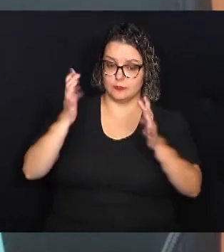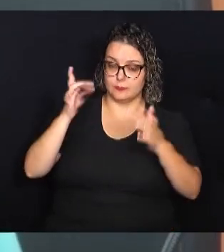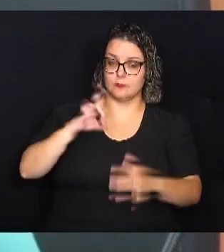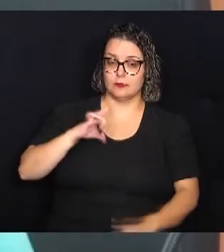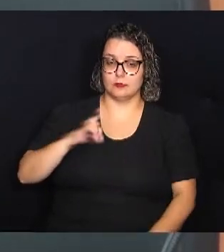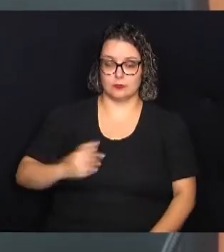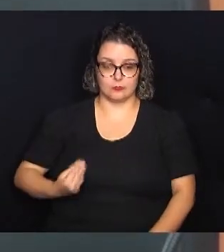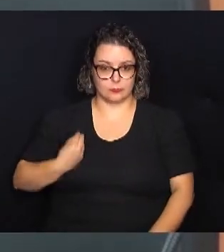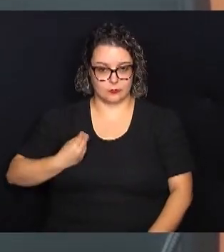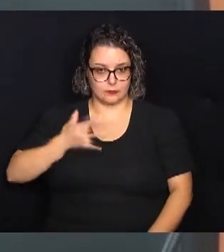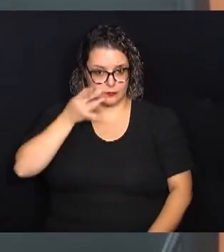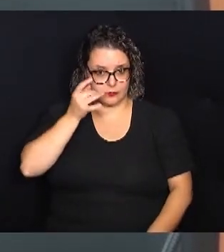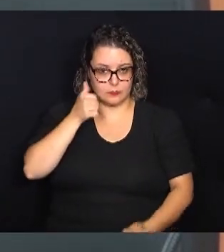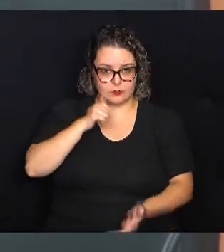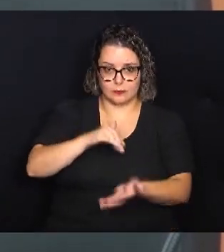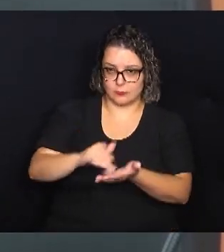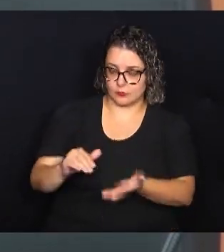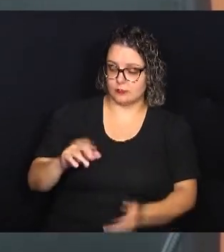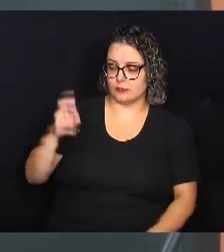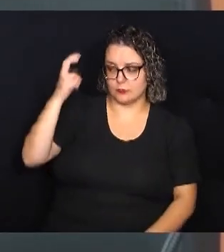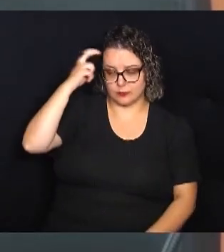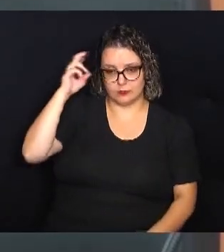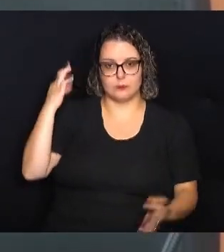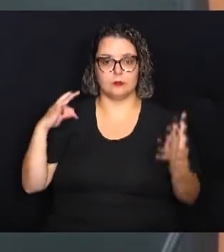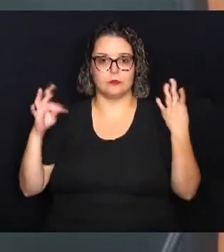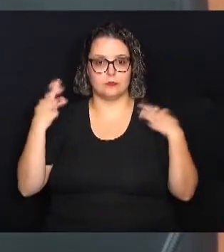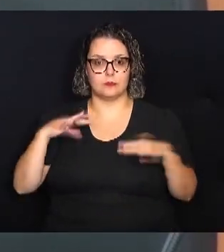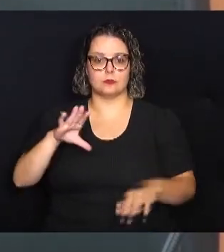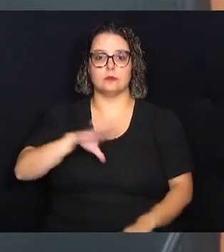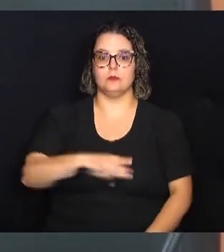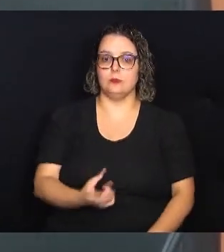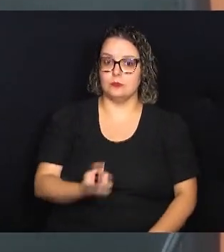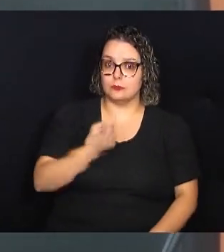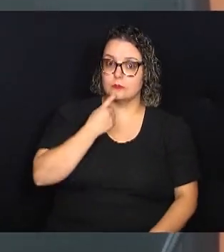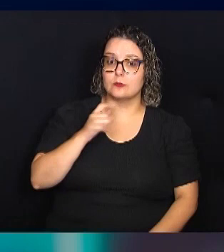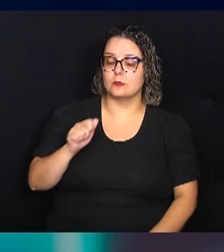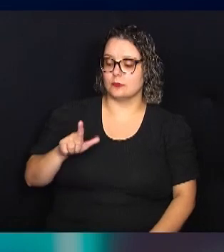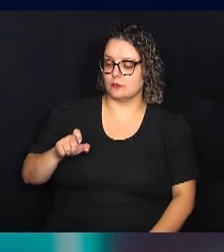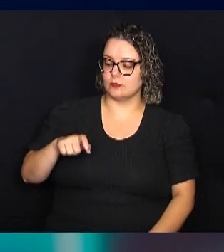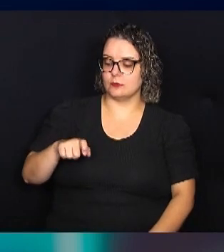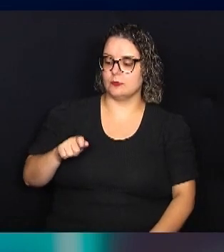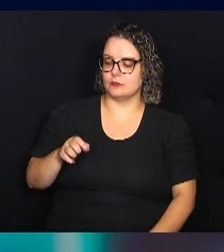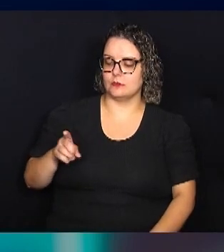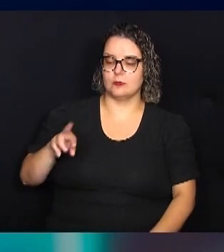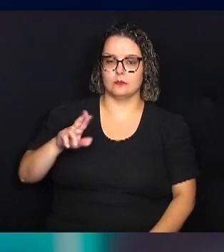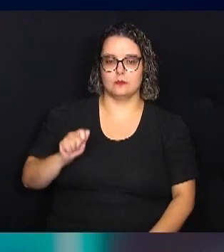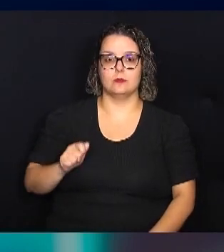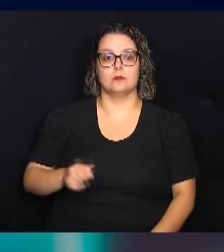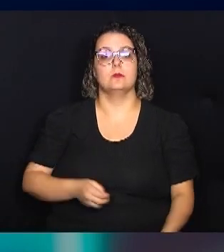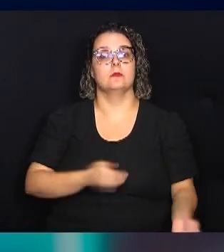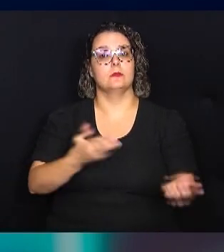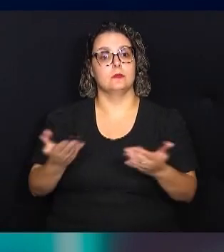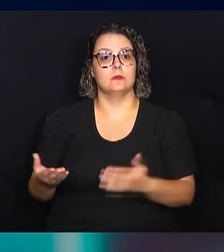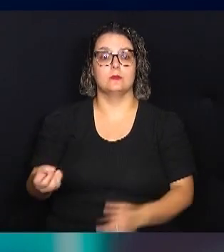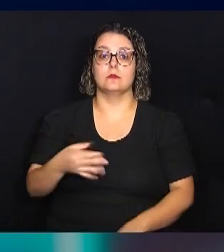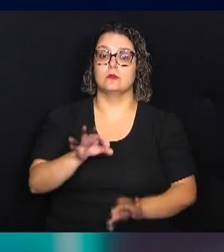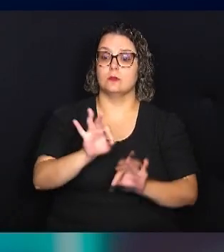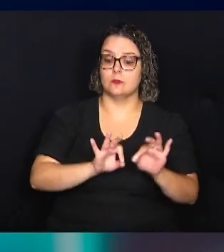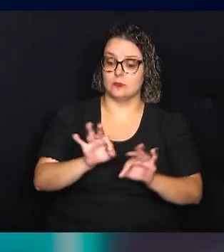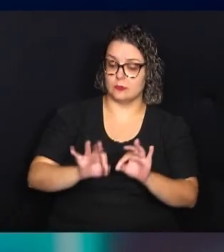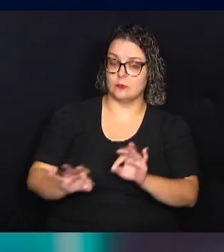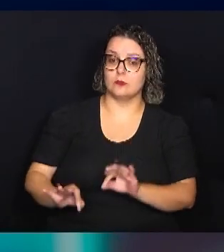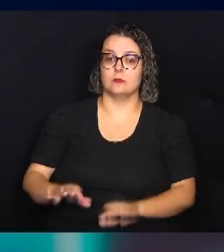presença da secretária de Cultura e Turismo da cidade, Alexandra Caprioli, que apresentou o novo Plano Municipal de